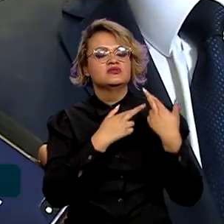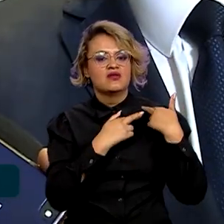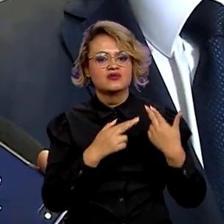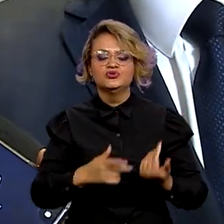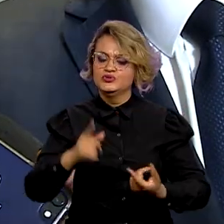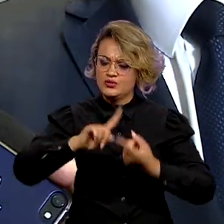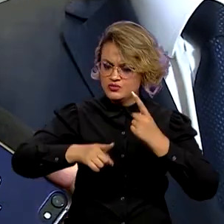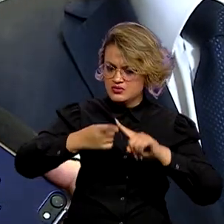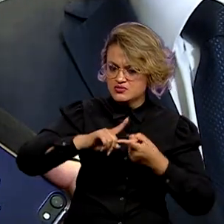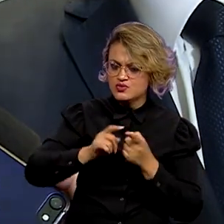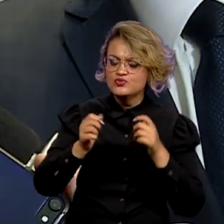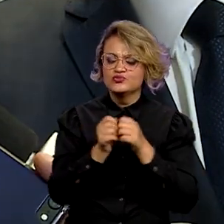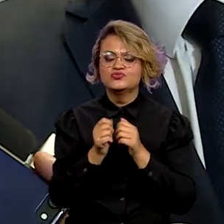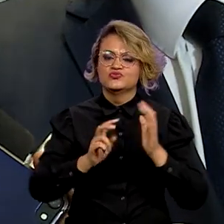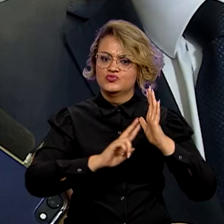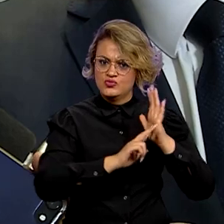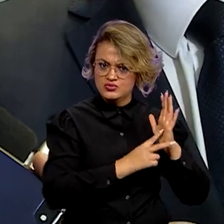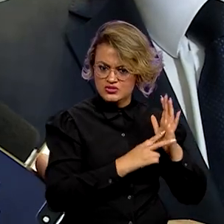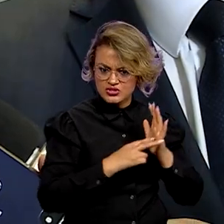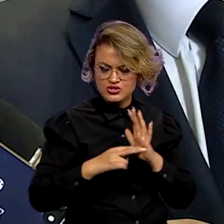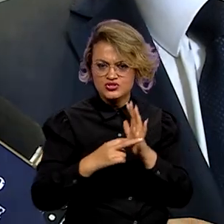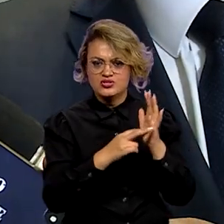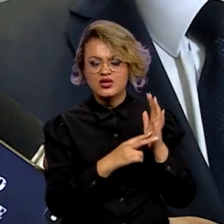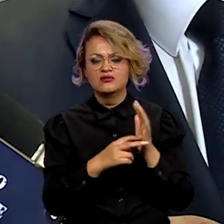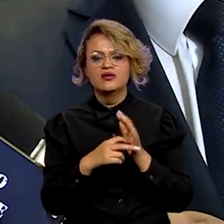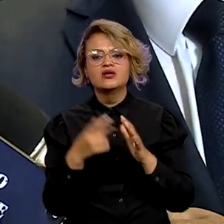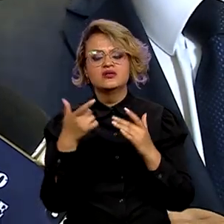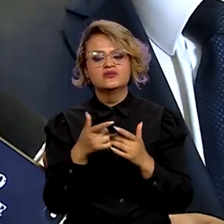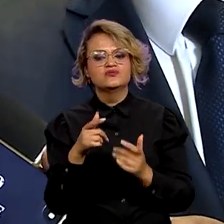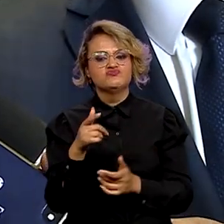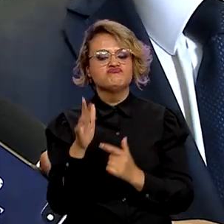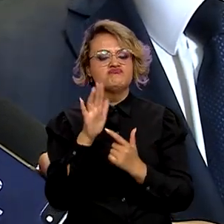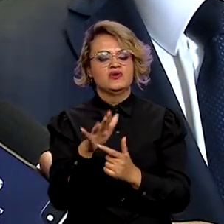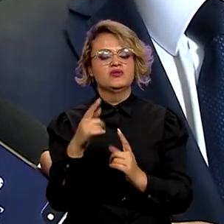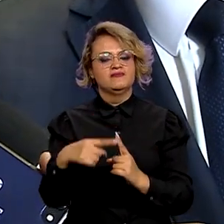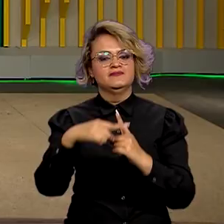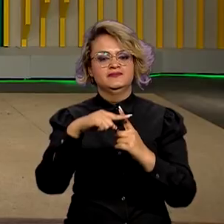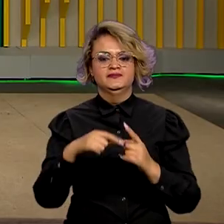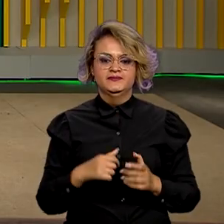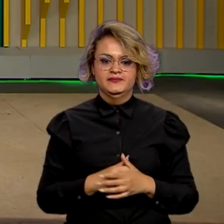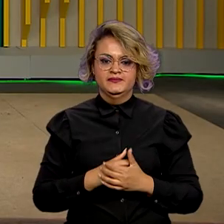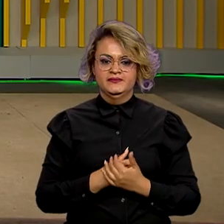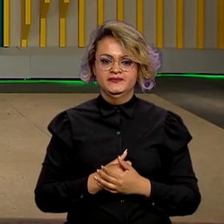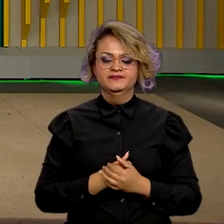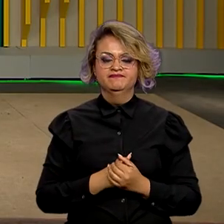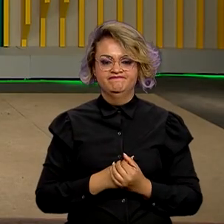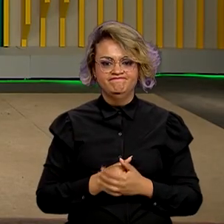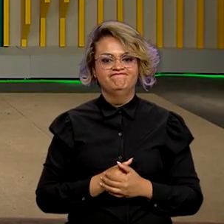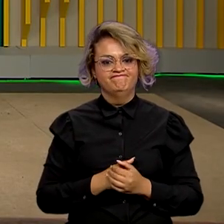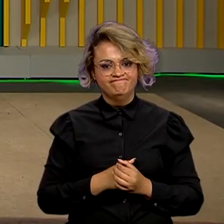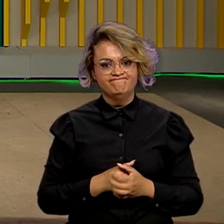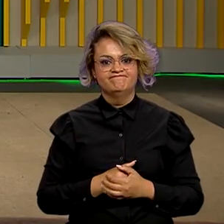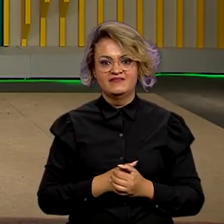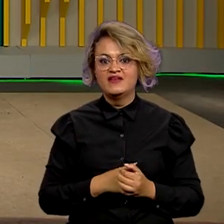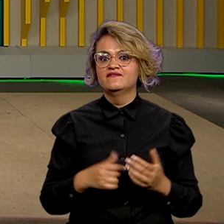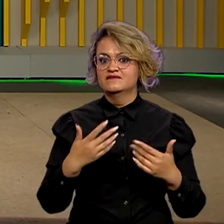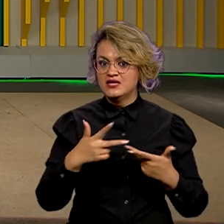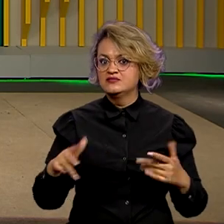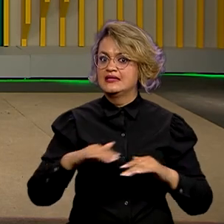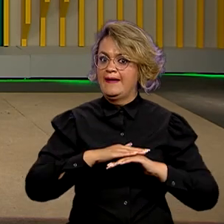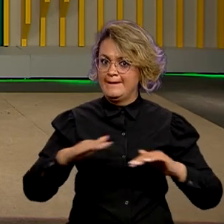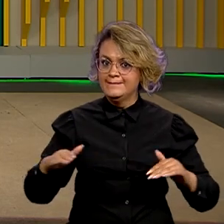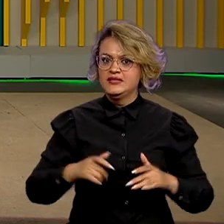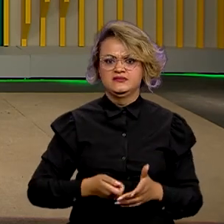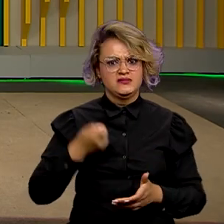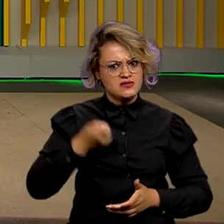negociação junto com os sindicatos. Isso tem dado efeito positivo. É o tipo de situação que tem que ser enfrentada com